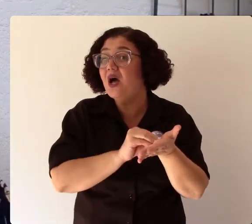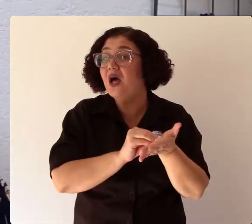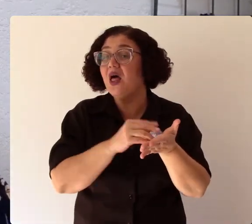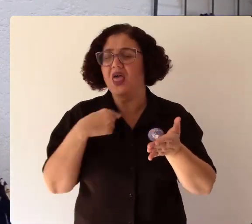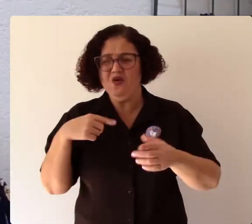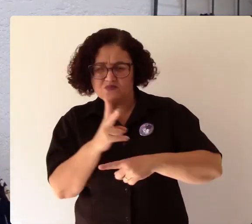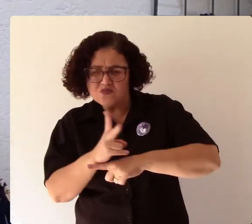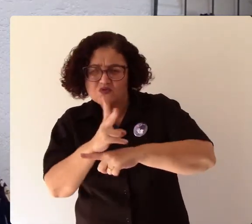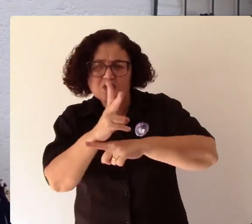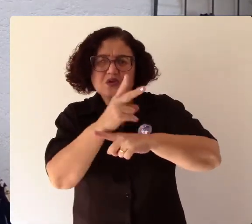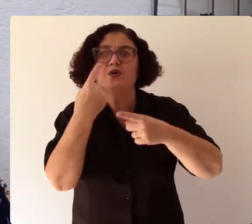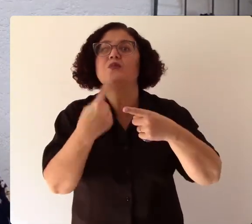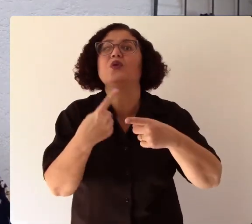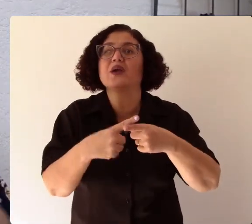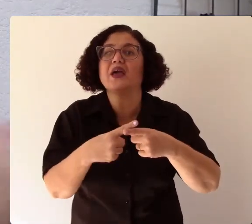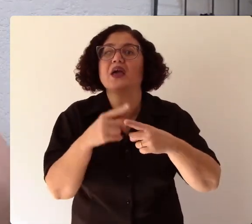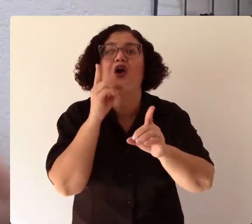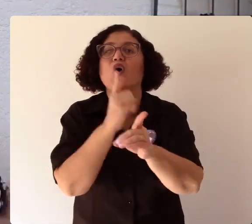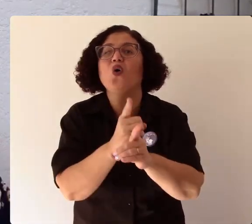eu só